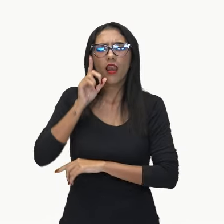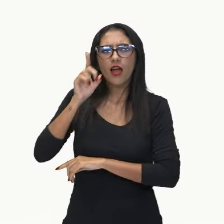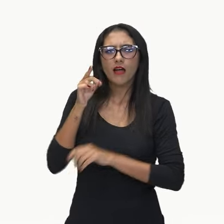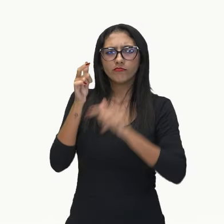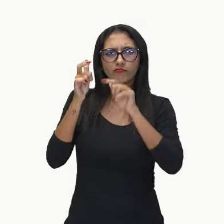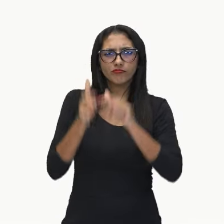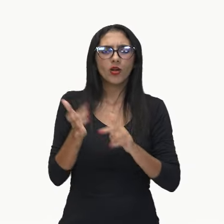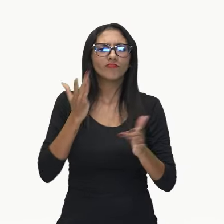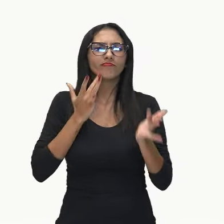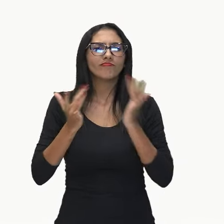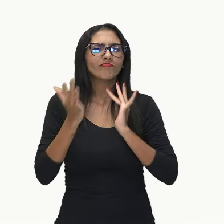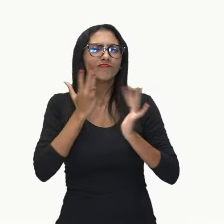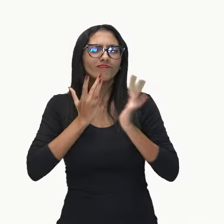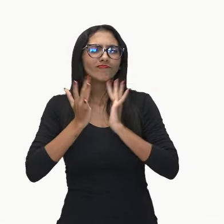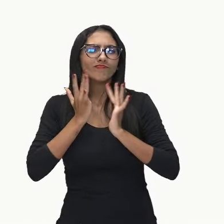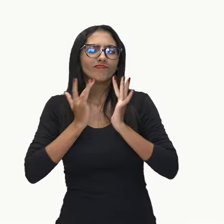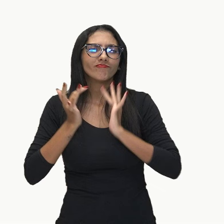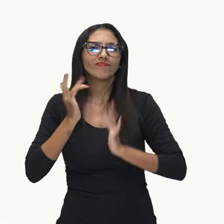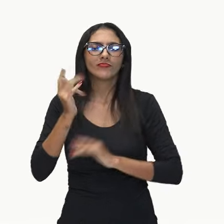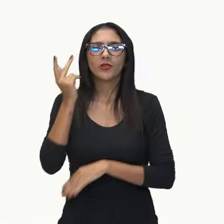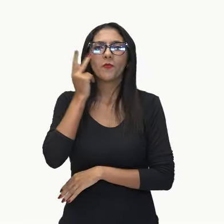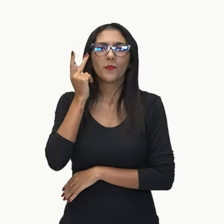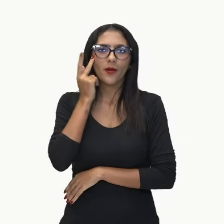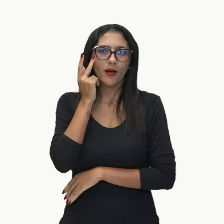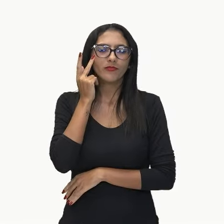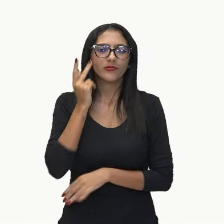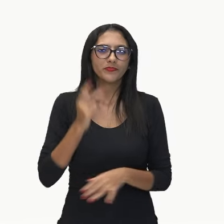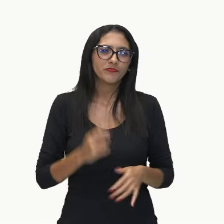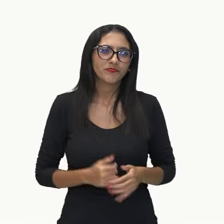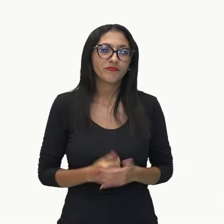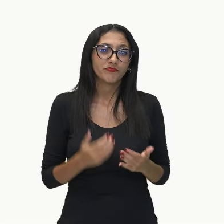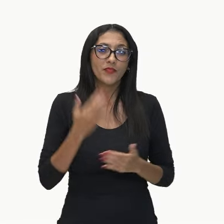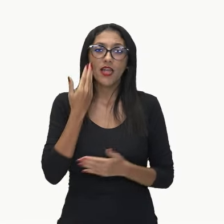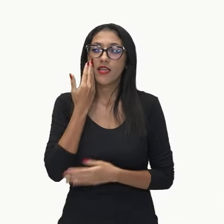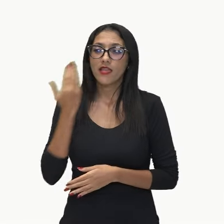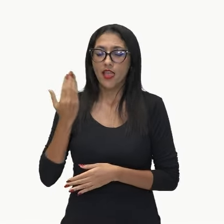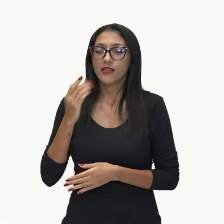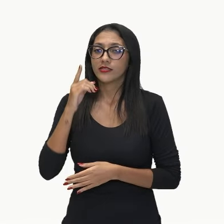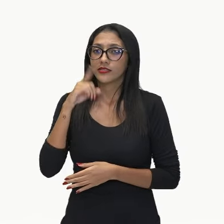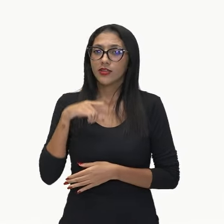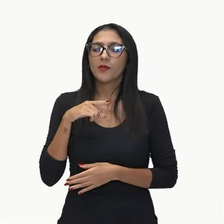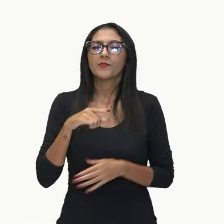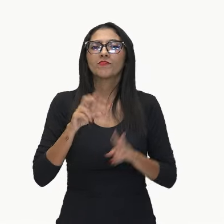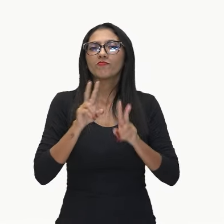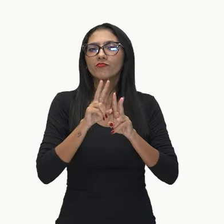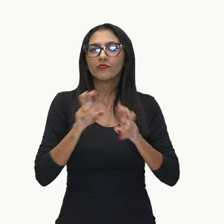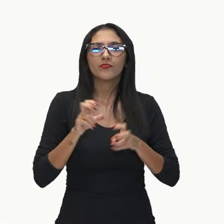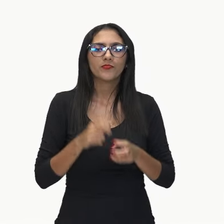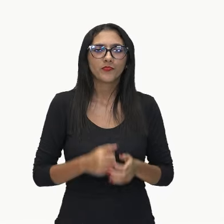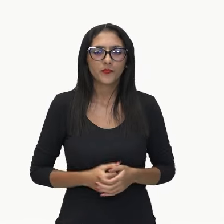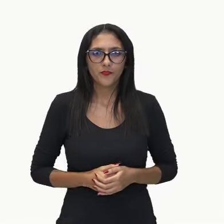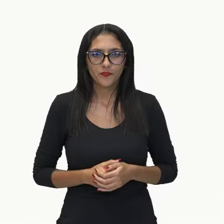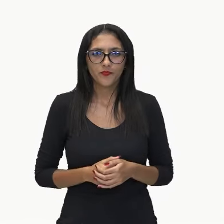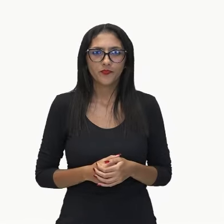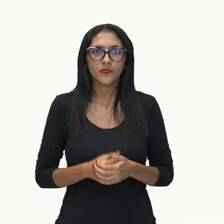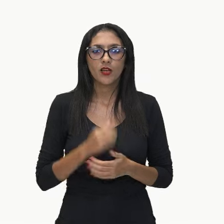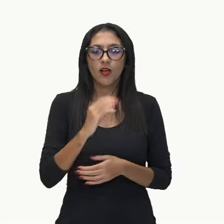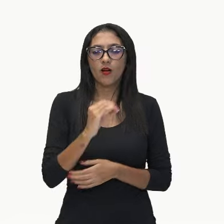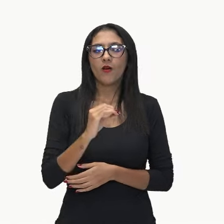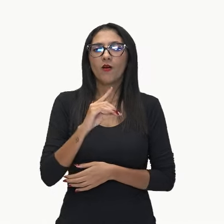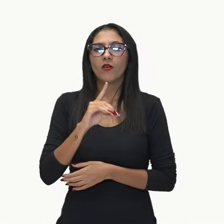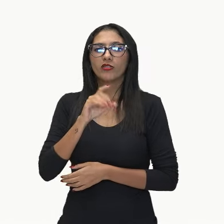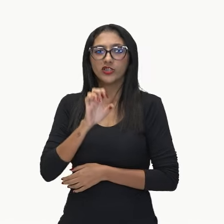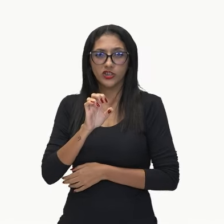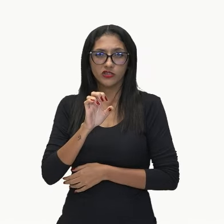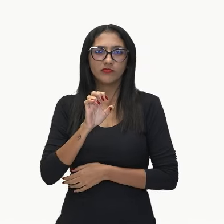semana tão importante para o modernismo brasileiro. E este poema se chamava, se chama Ode